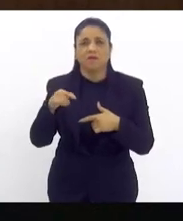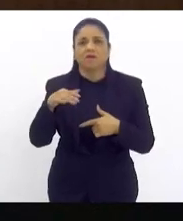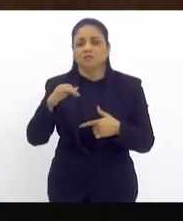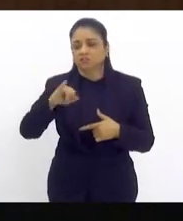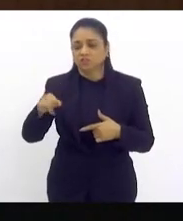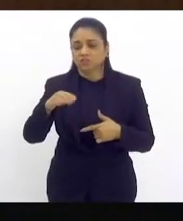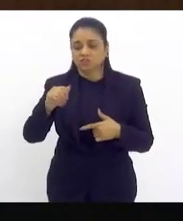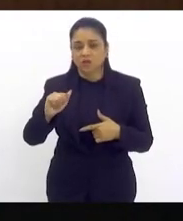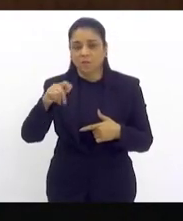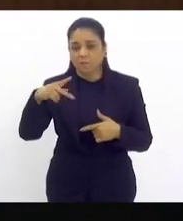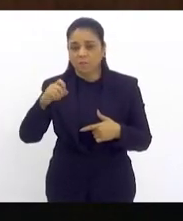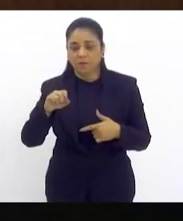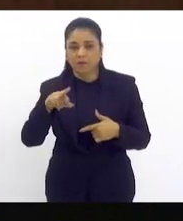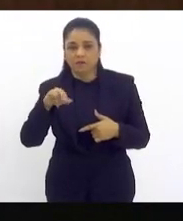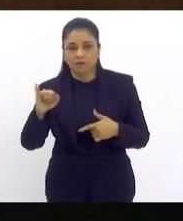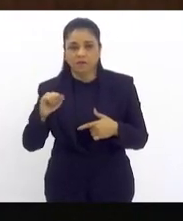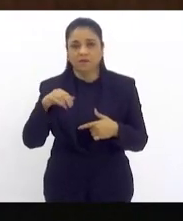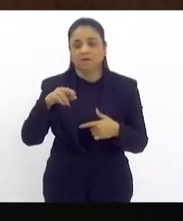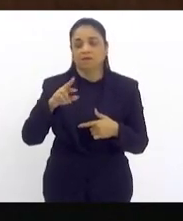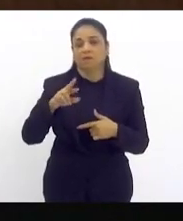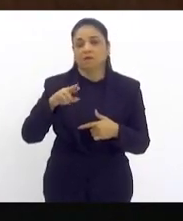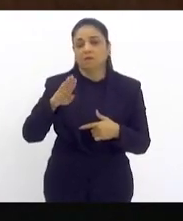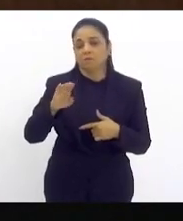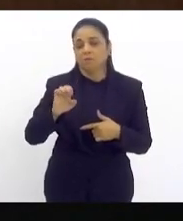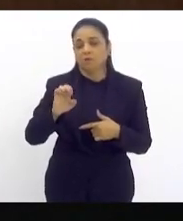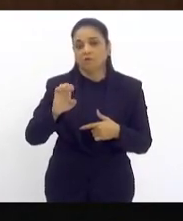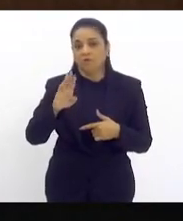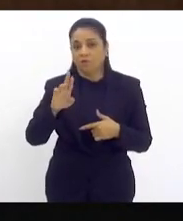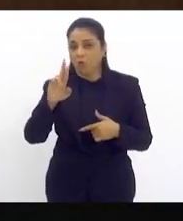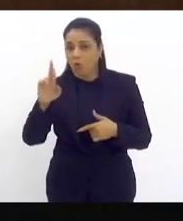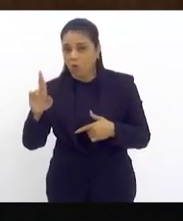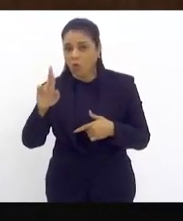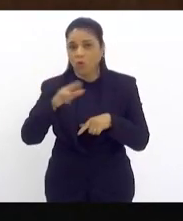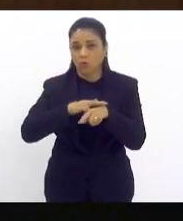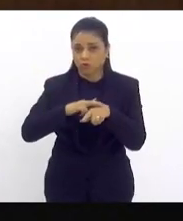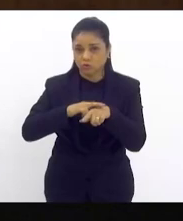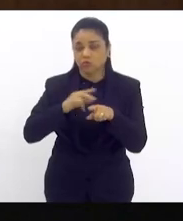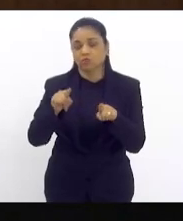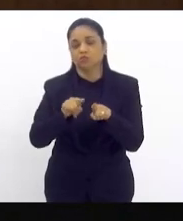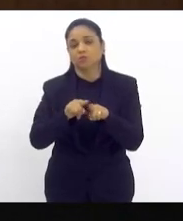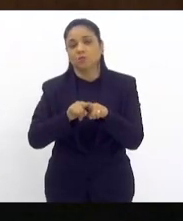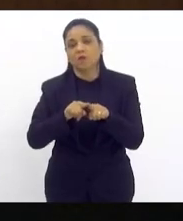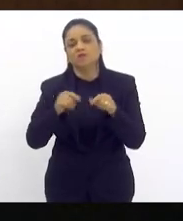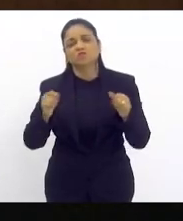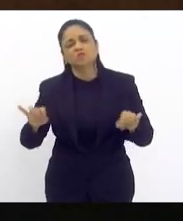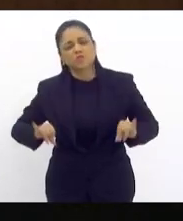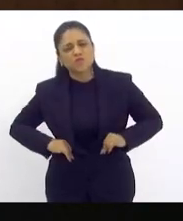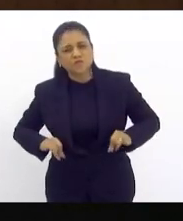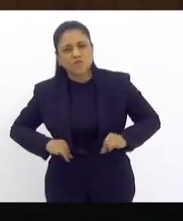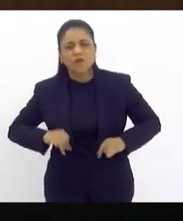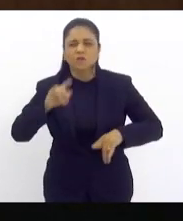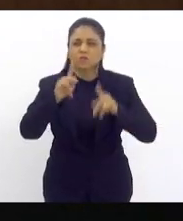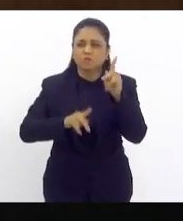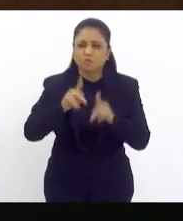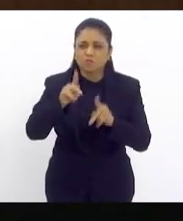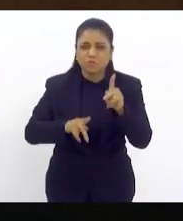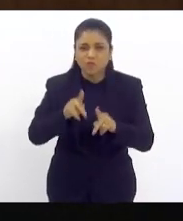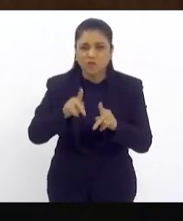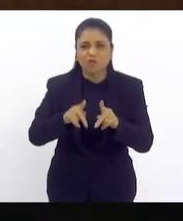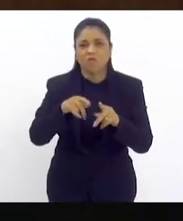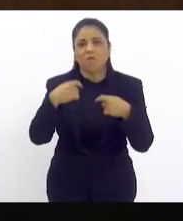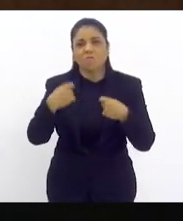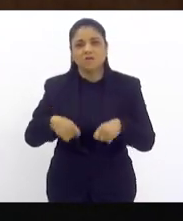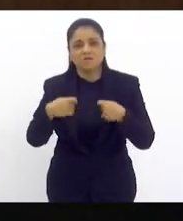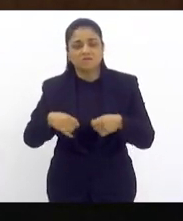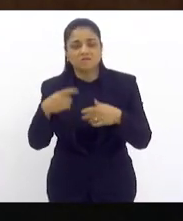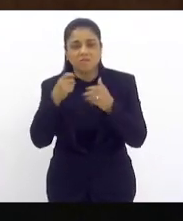Roxo, Saracuruna, da Zona Oeste, estão sofrendo muito, que é aprovar essa frente parlamentar que visa acompanhar.